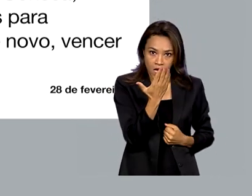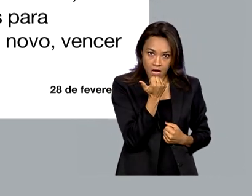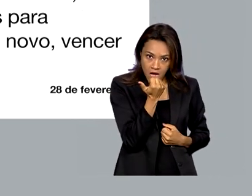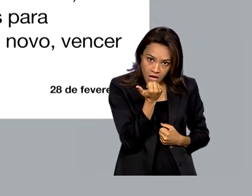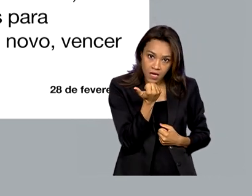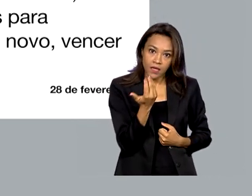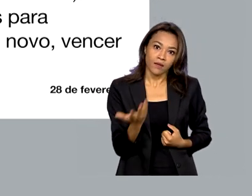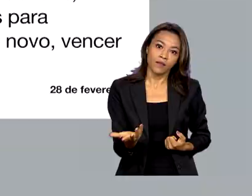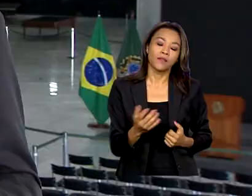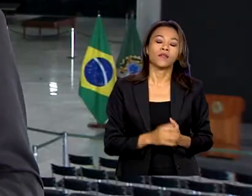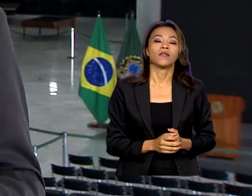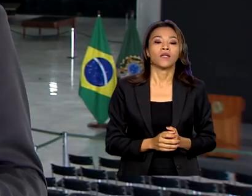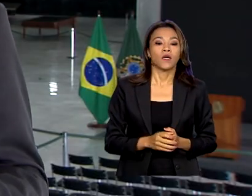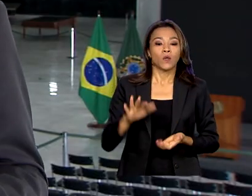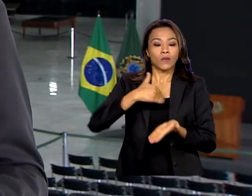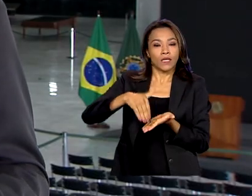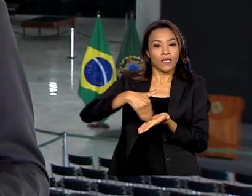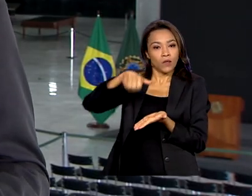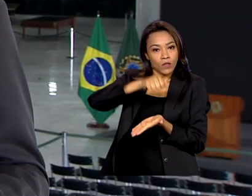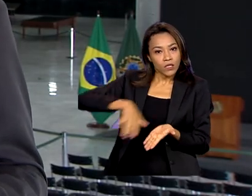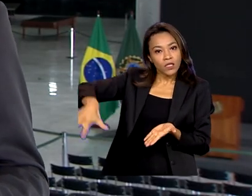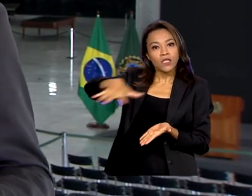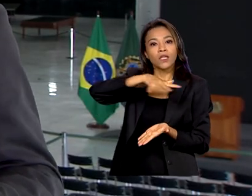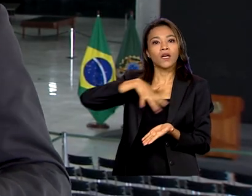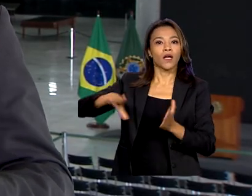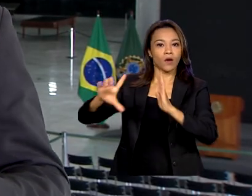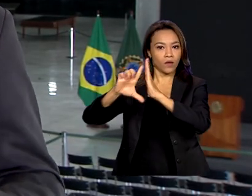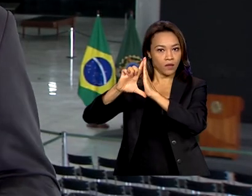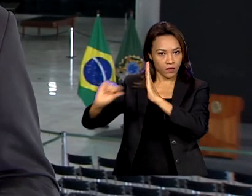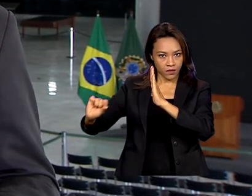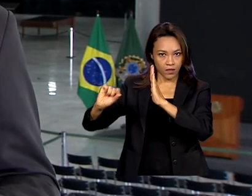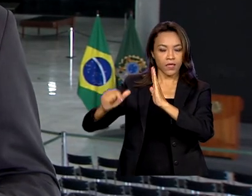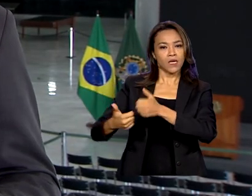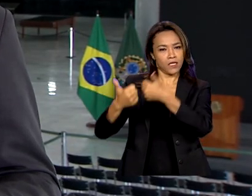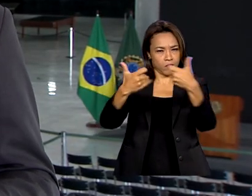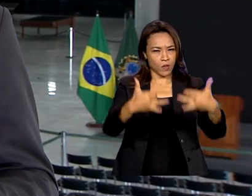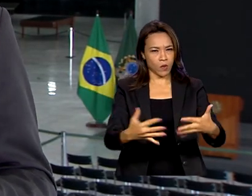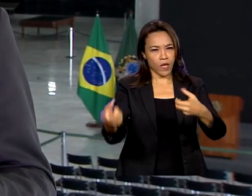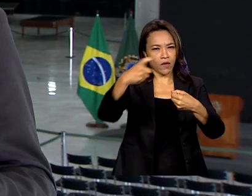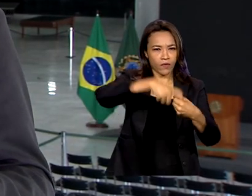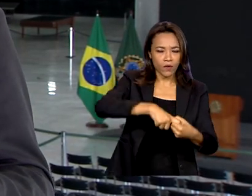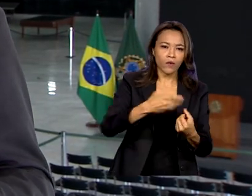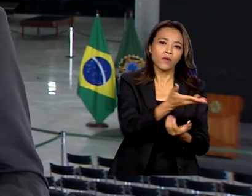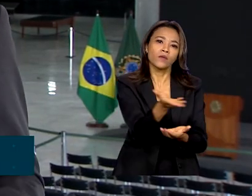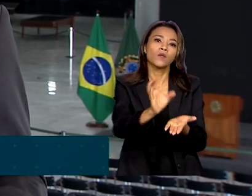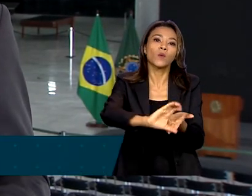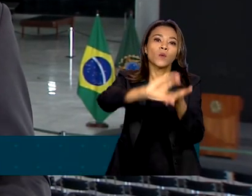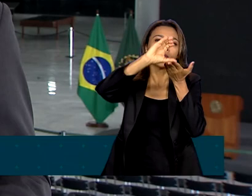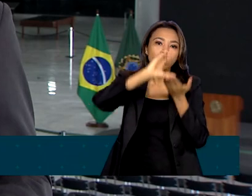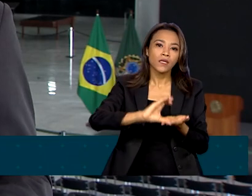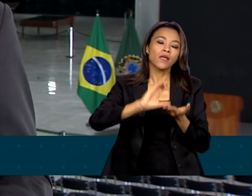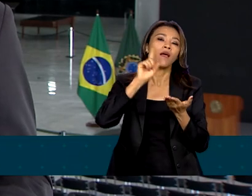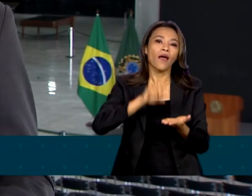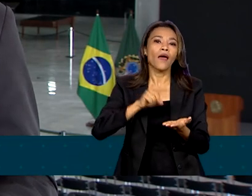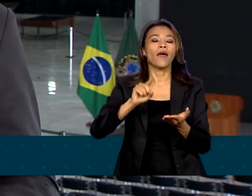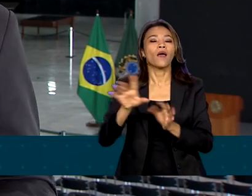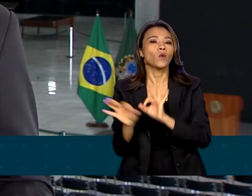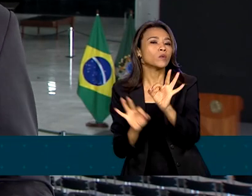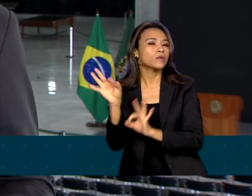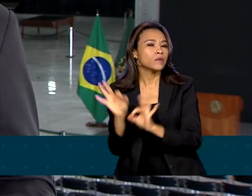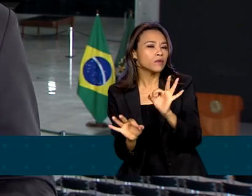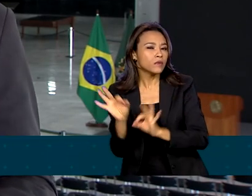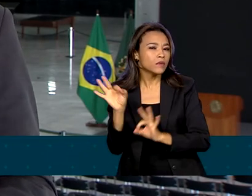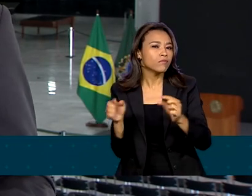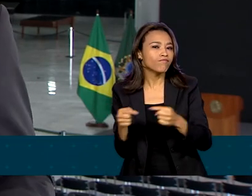secretário-geral da presidência, o Márcio Macedo, disse que essa retomada do Conselho é parte fundamental dos planos do governo para o